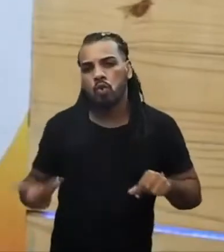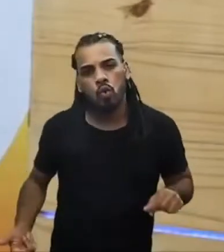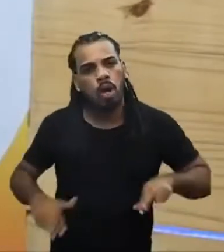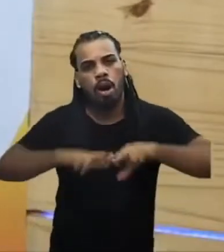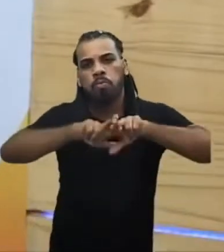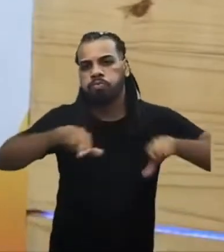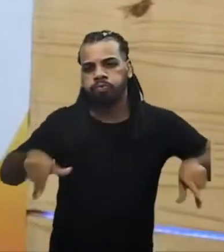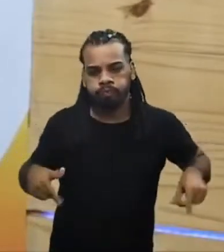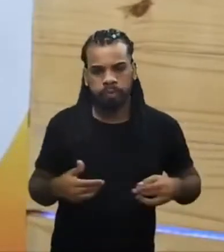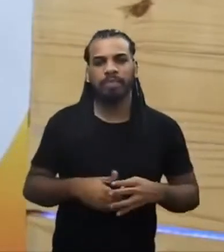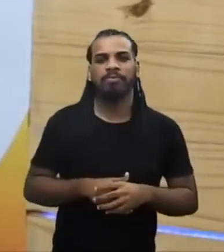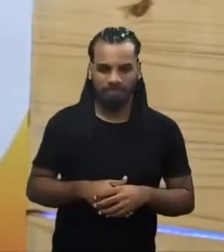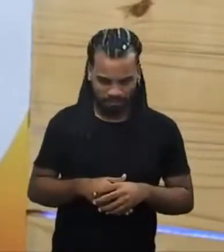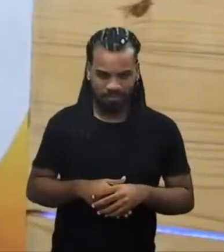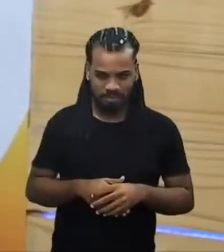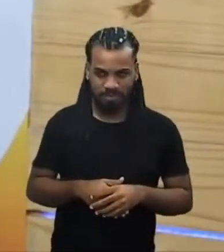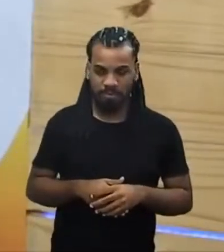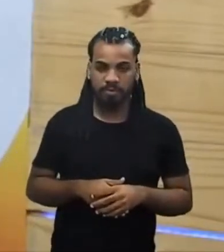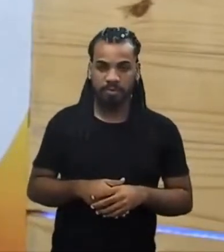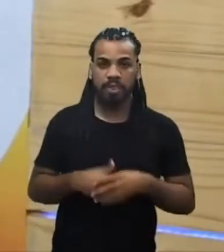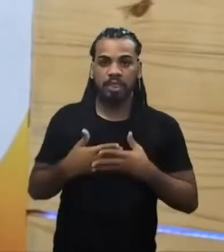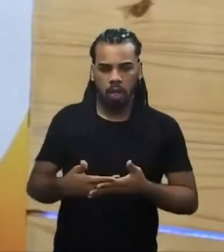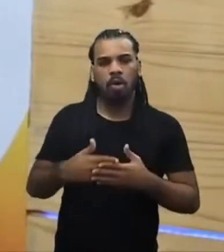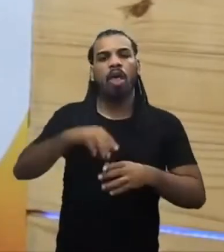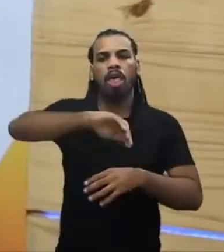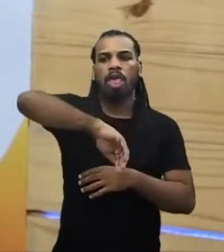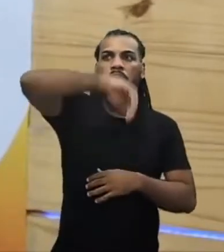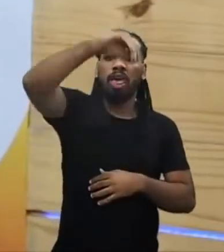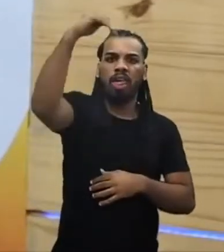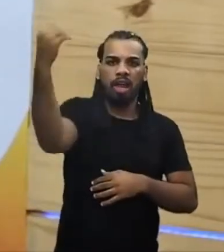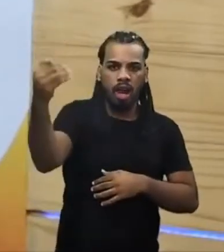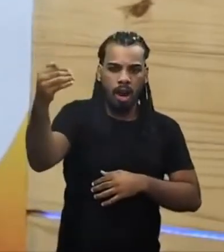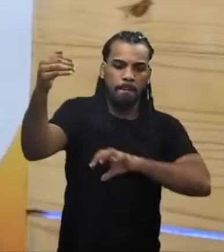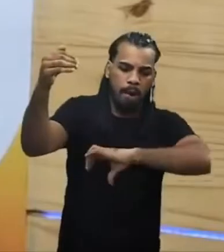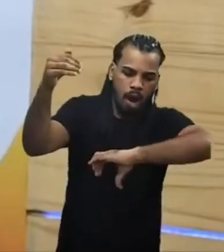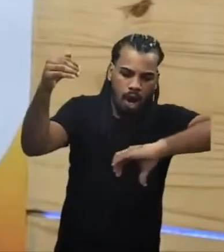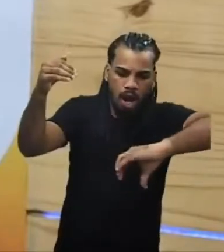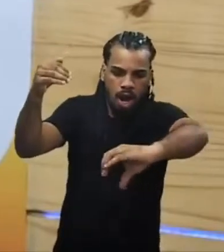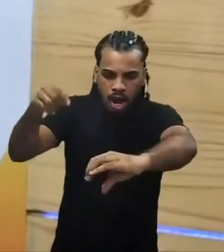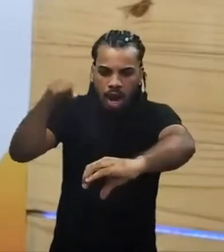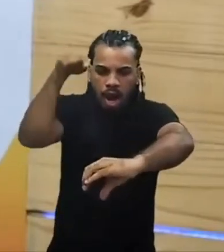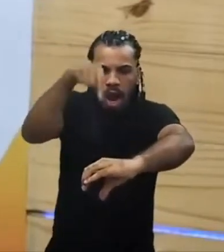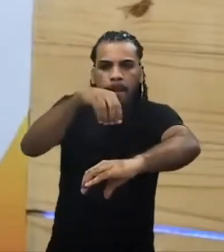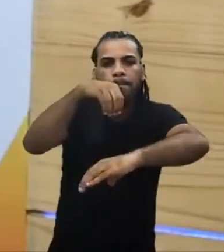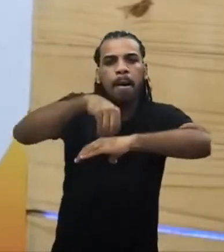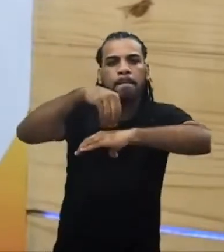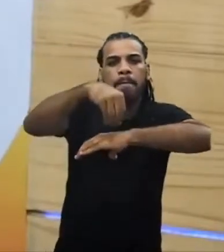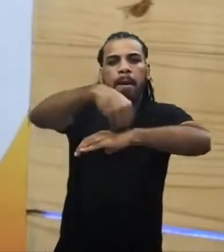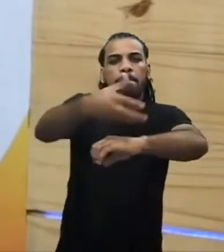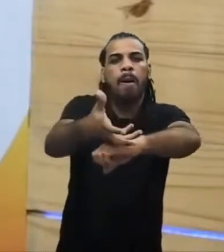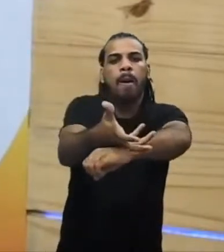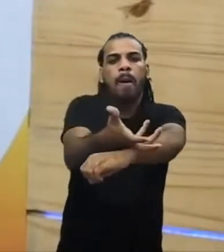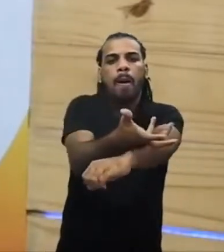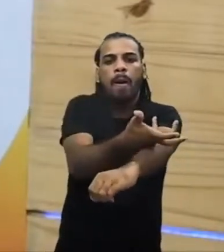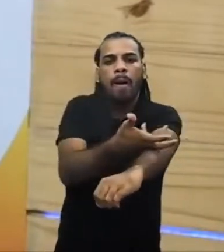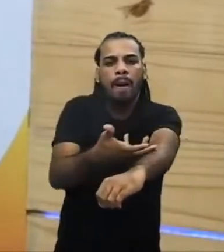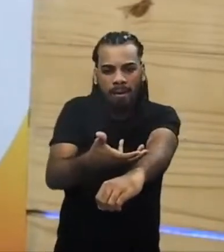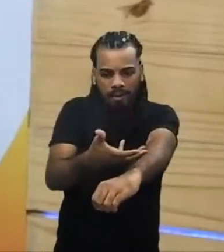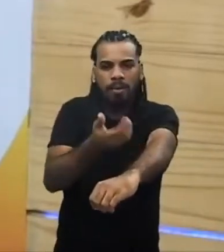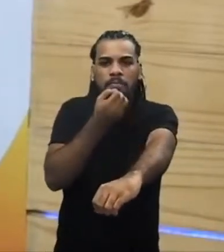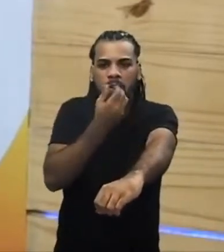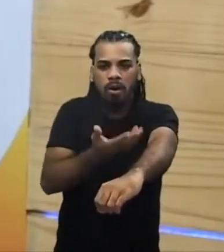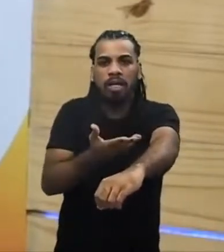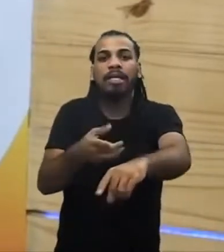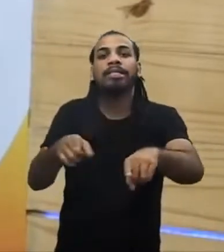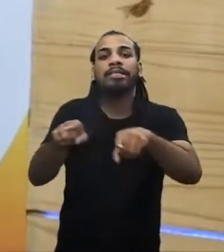Então os terraços favoreciam a agricultura e também evitavam a erosão e o